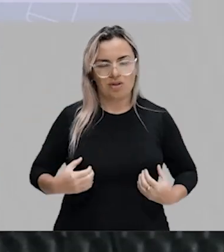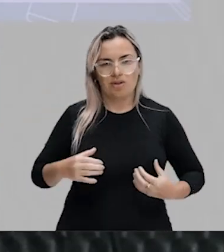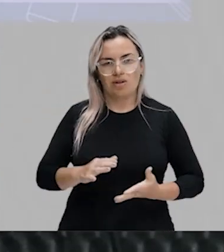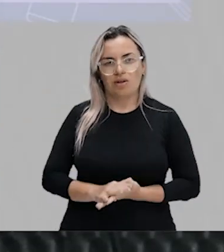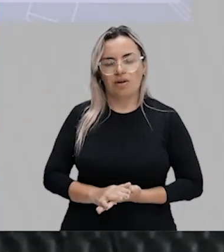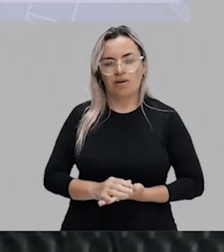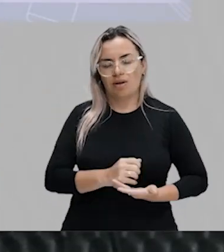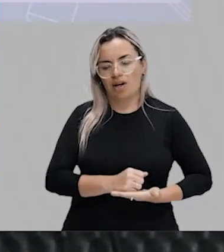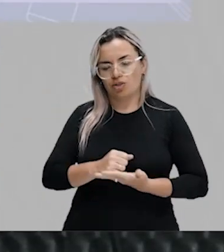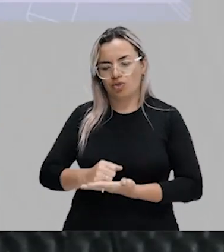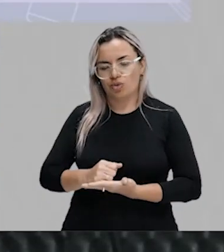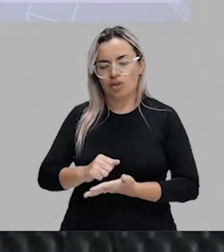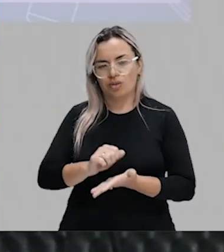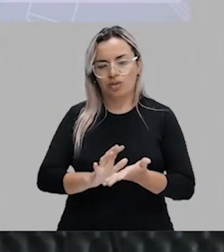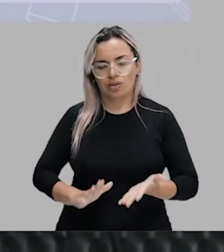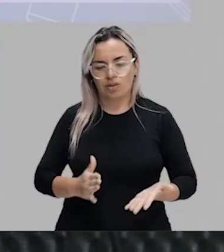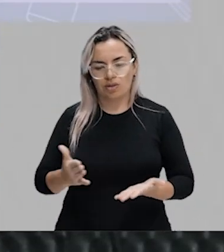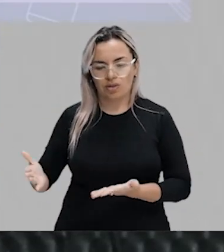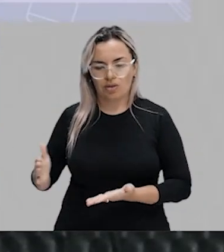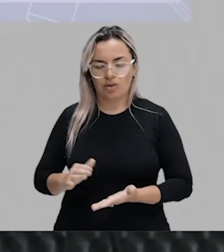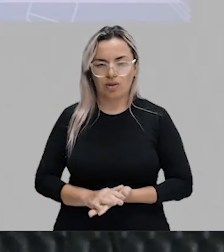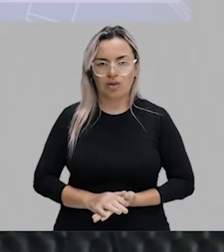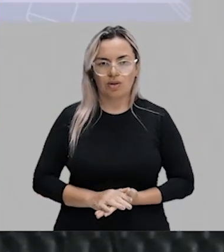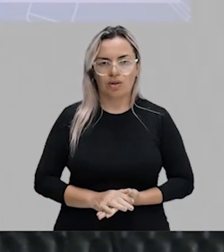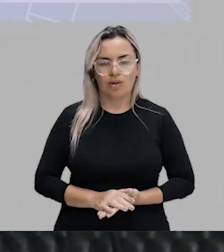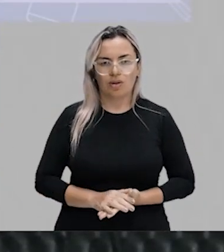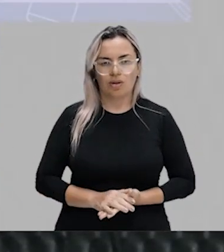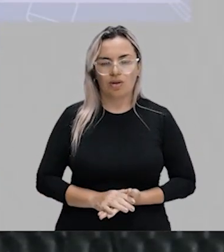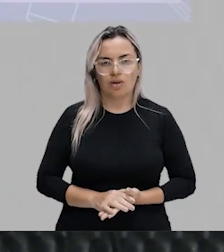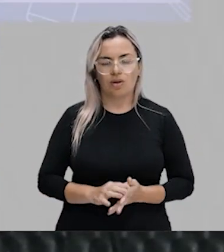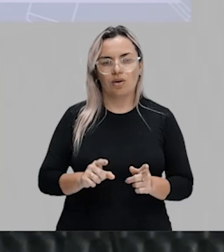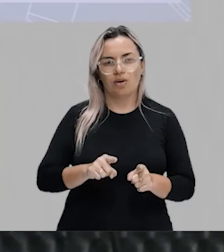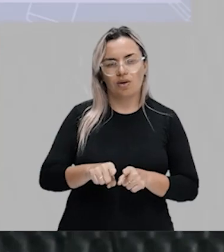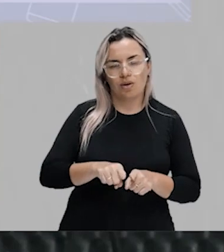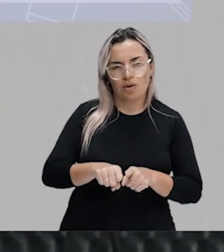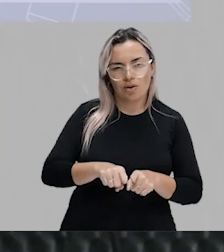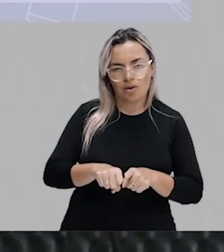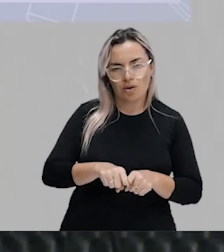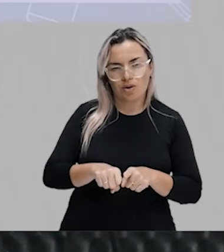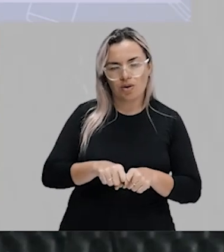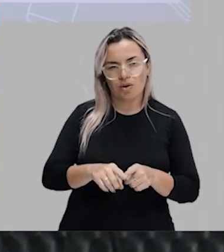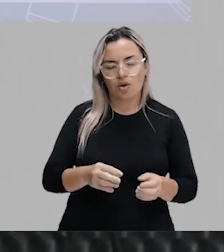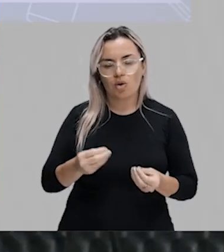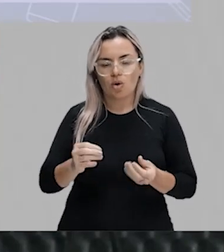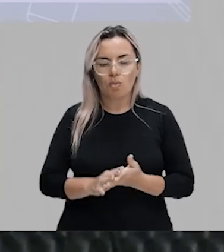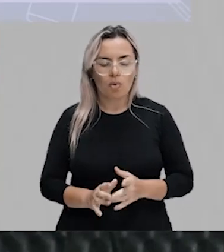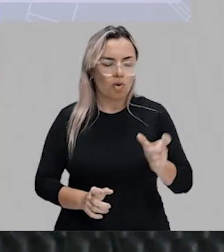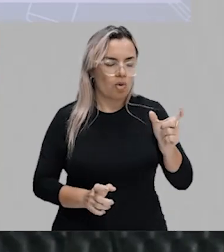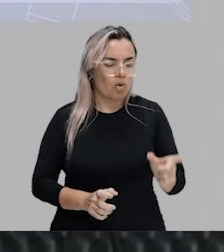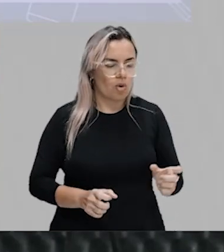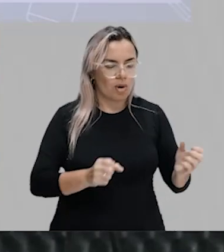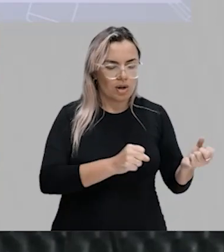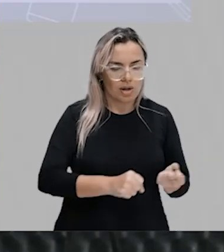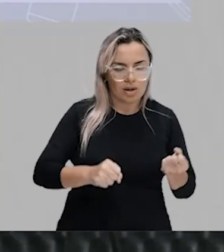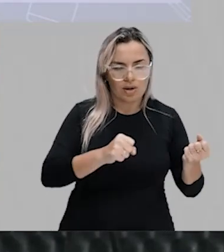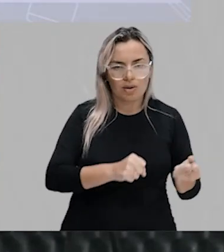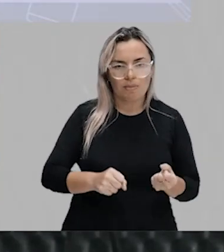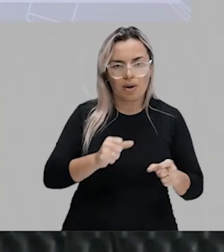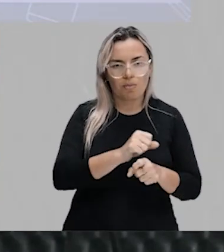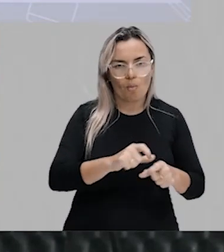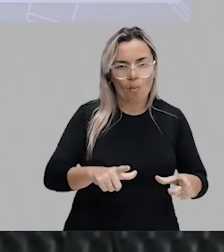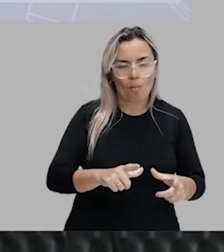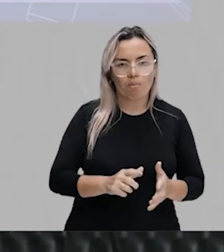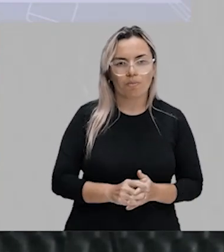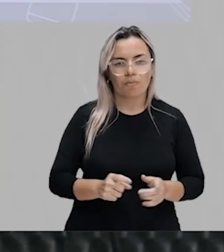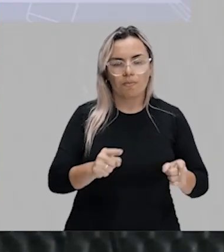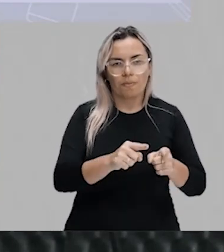jogada. Irmão. Com o irmão. A mãe manda limpar o quarto. Um é mais esperto do que